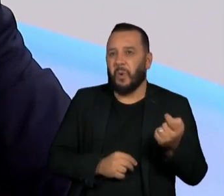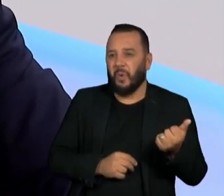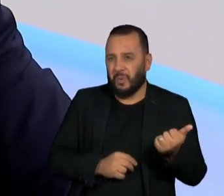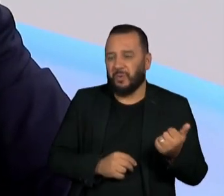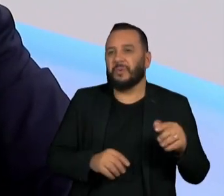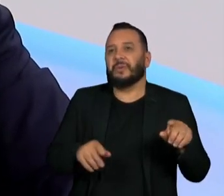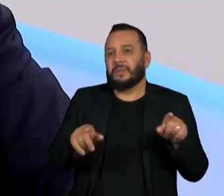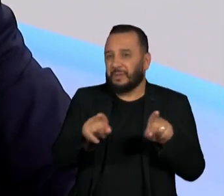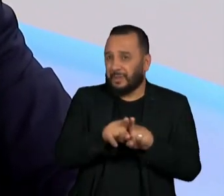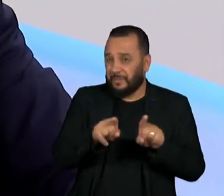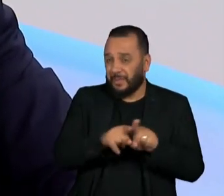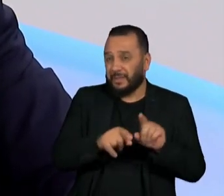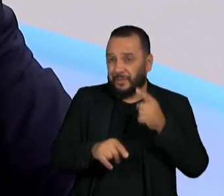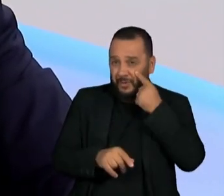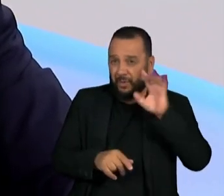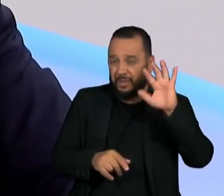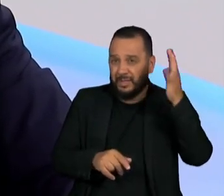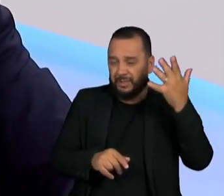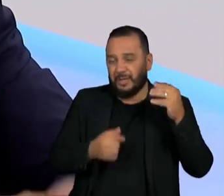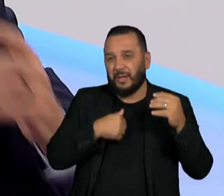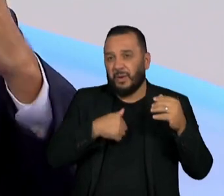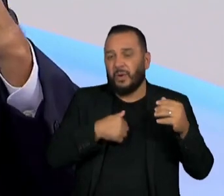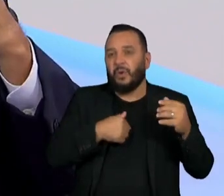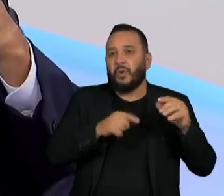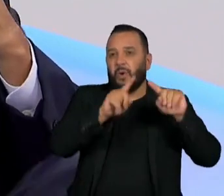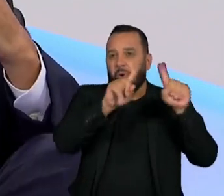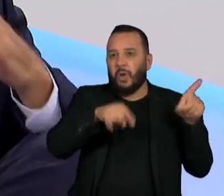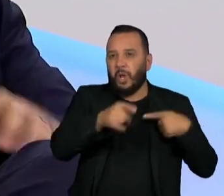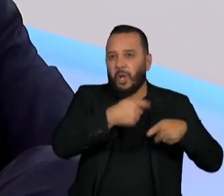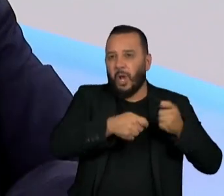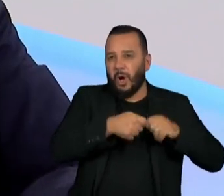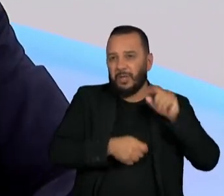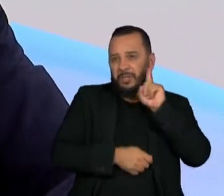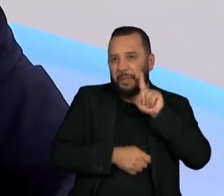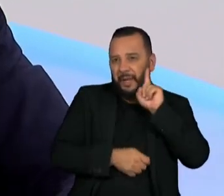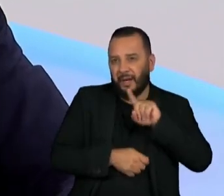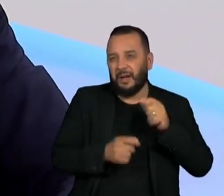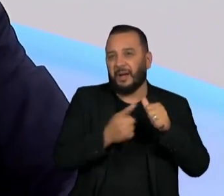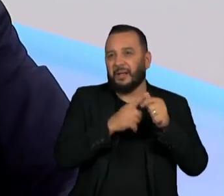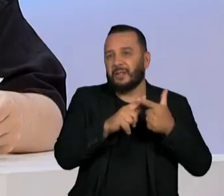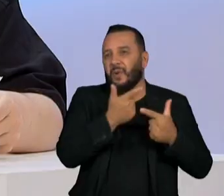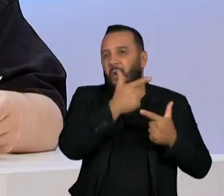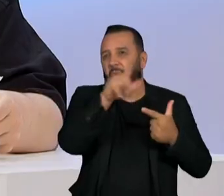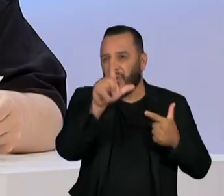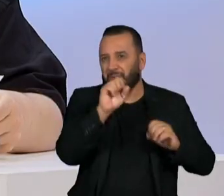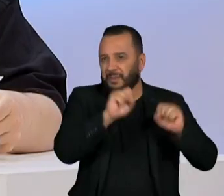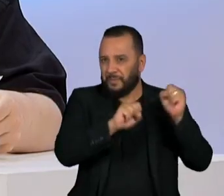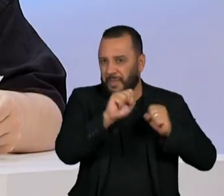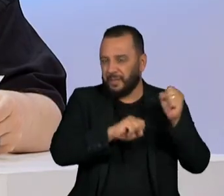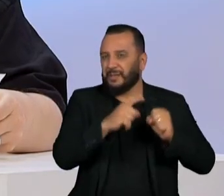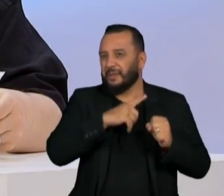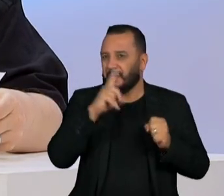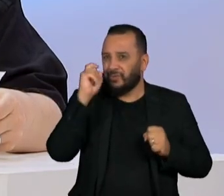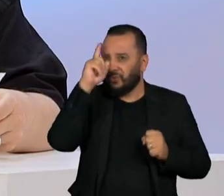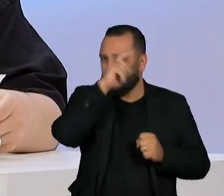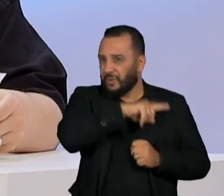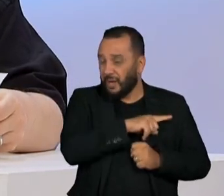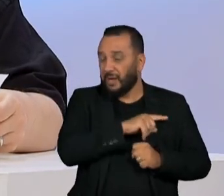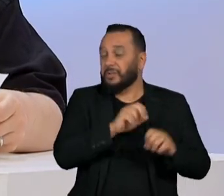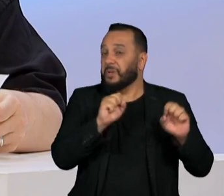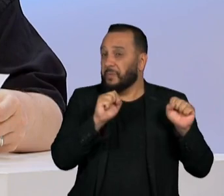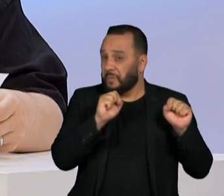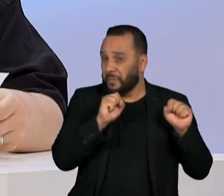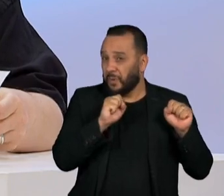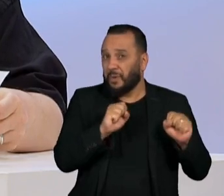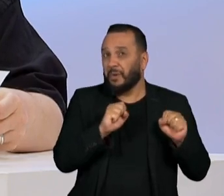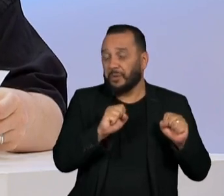Americanas, com outras empresas em dificuldade no varejo e que isso poderia levar, até